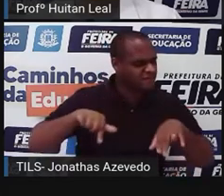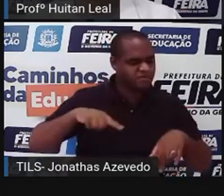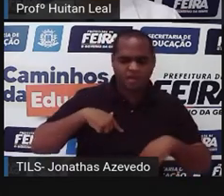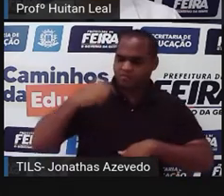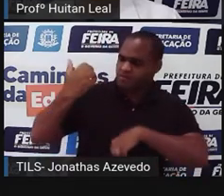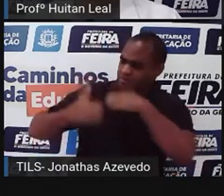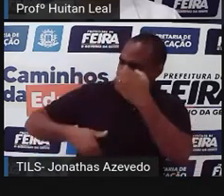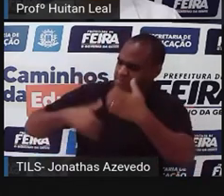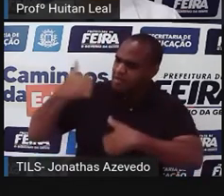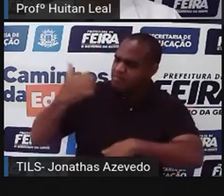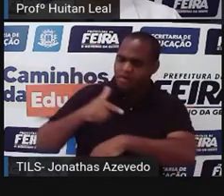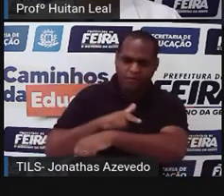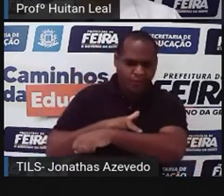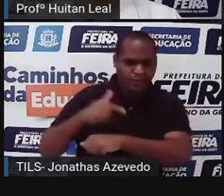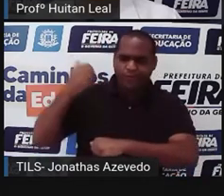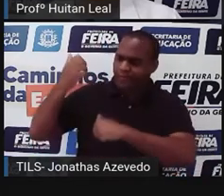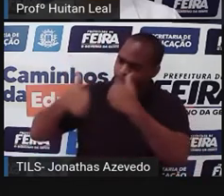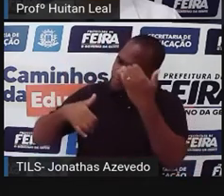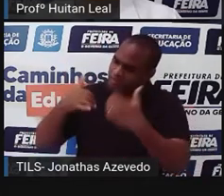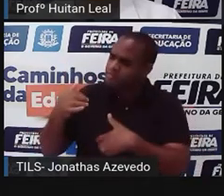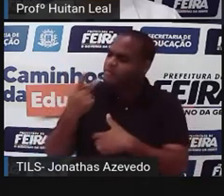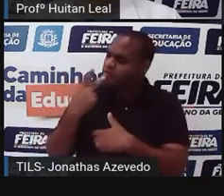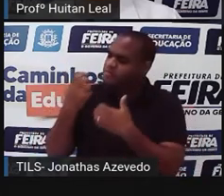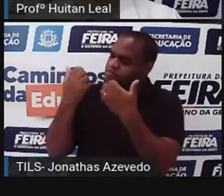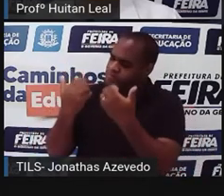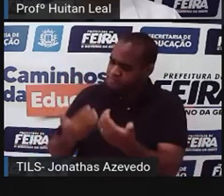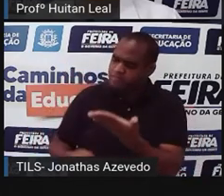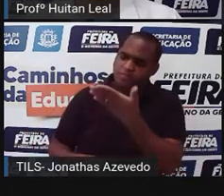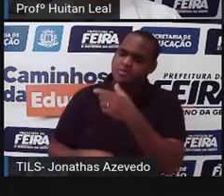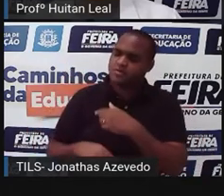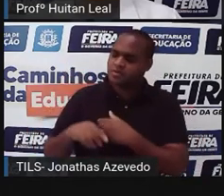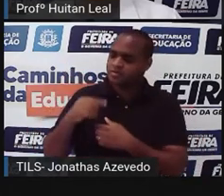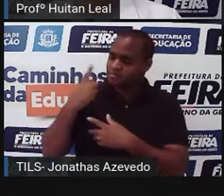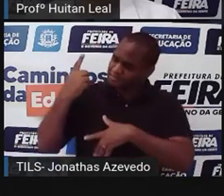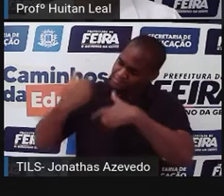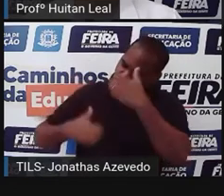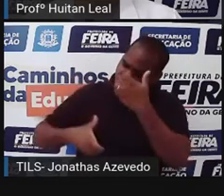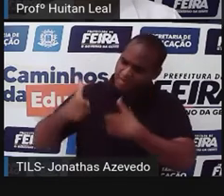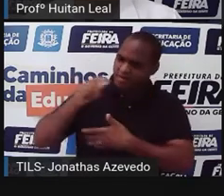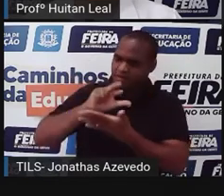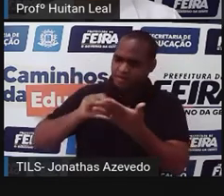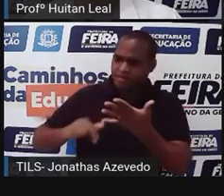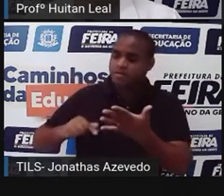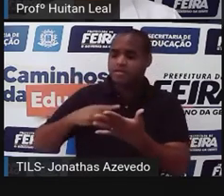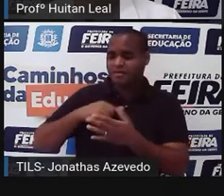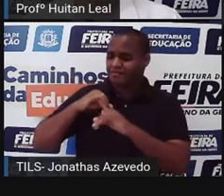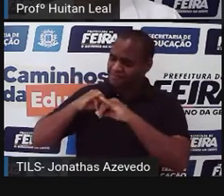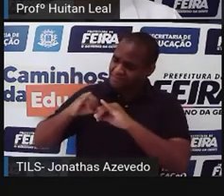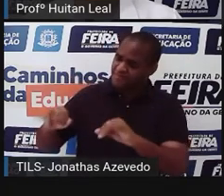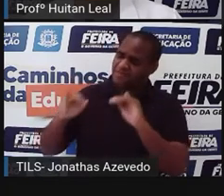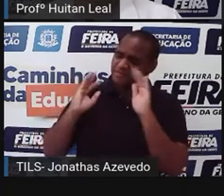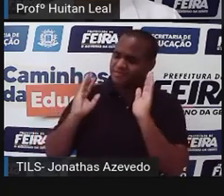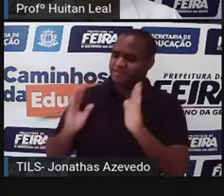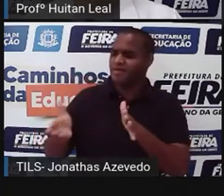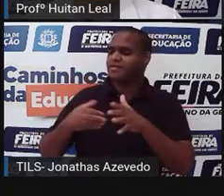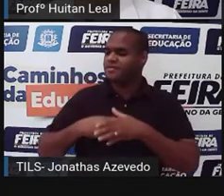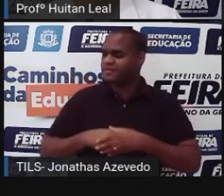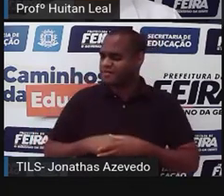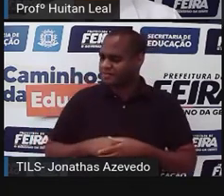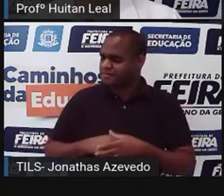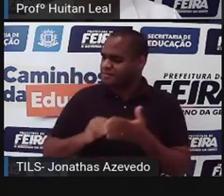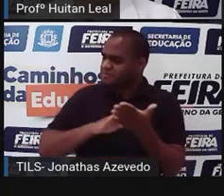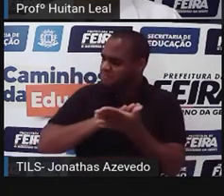formas discretas que podia. Falei com você, expliquei, avisei. Nada,